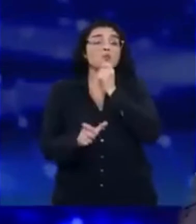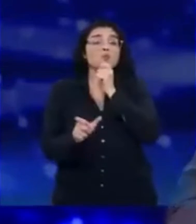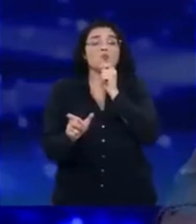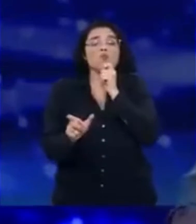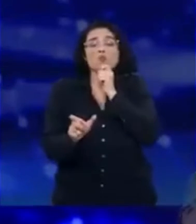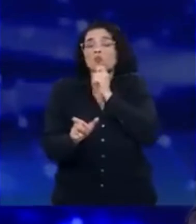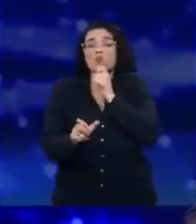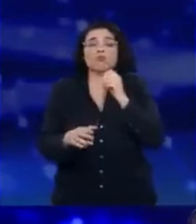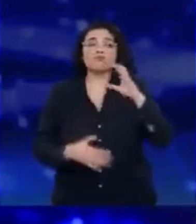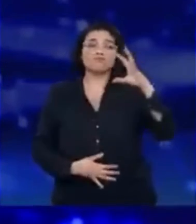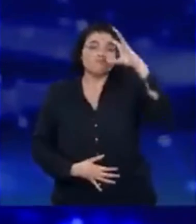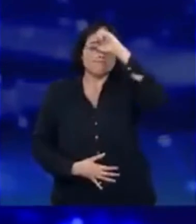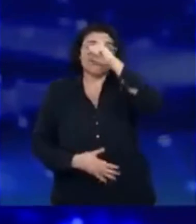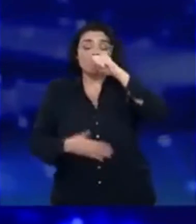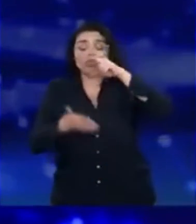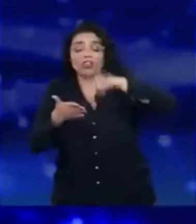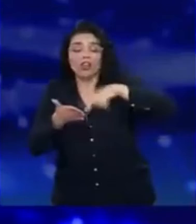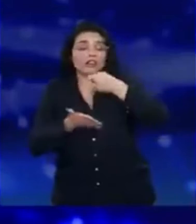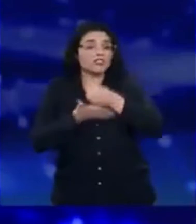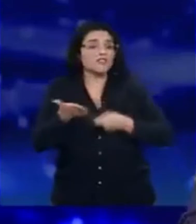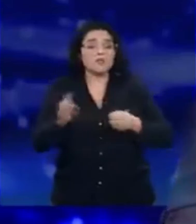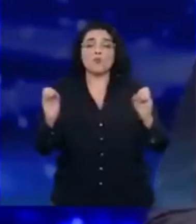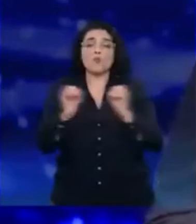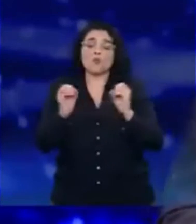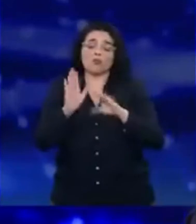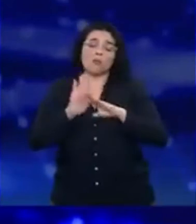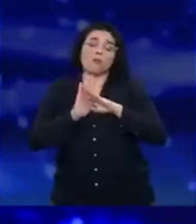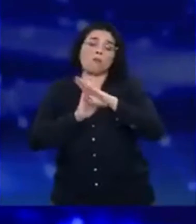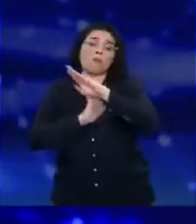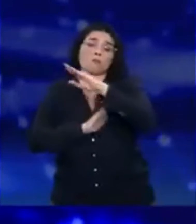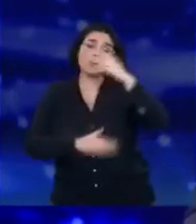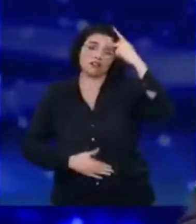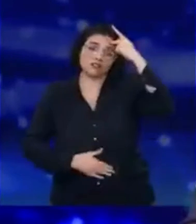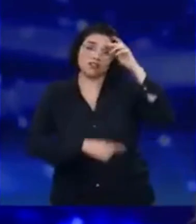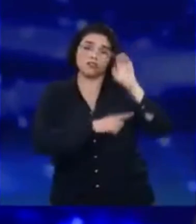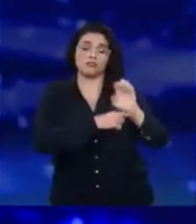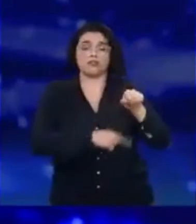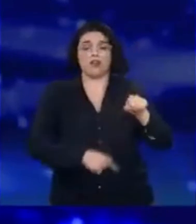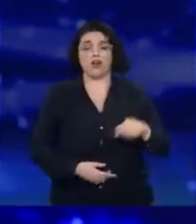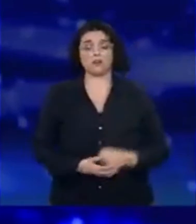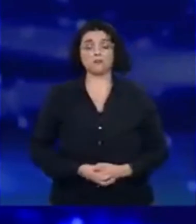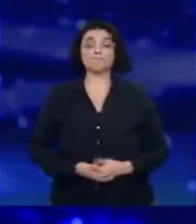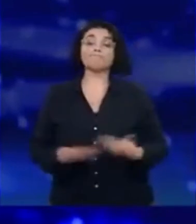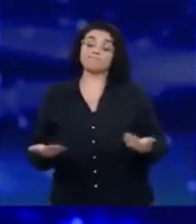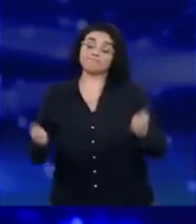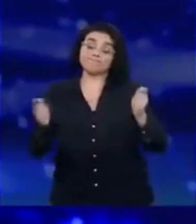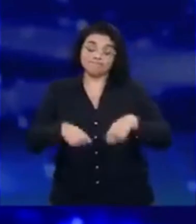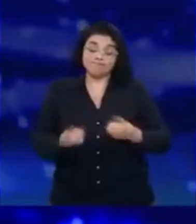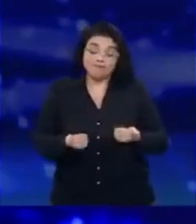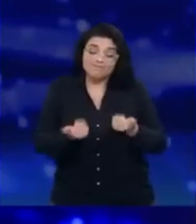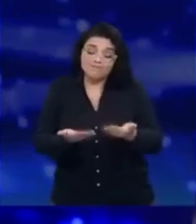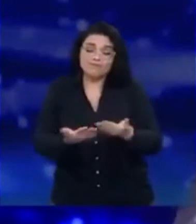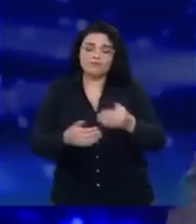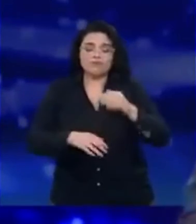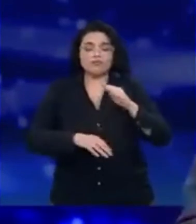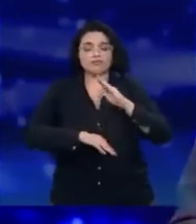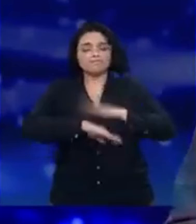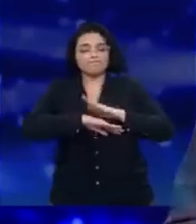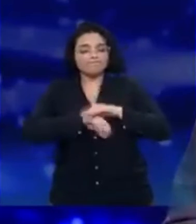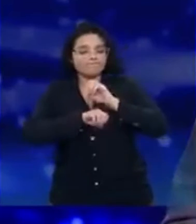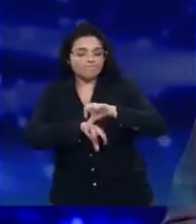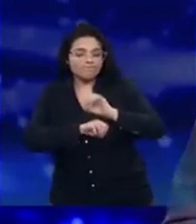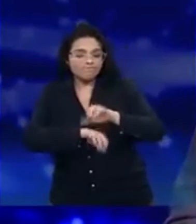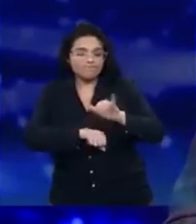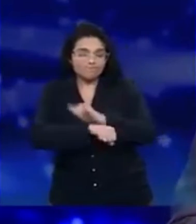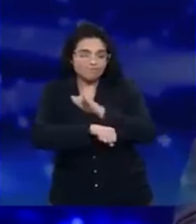analfabetismo, cresceu no Estado de São Paulo. E, se nós não dermos ferramentas para os alunos, a gente não